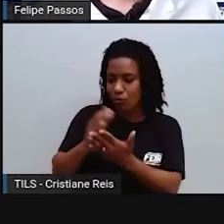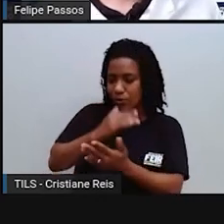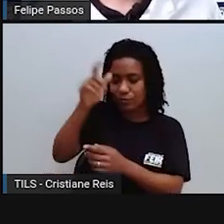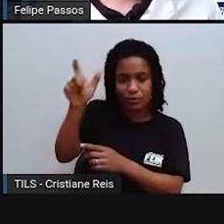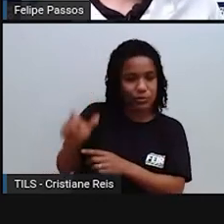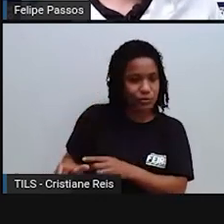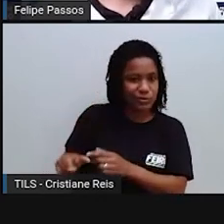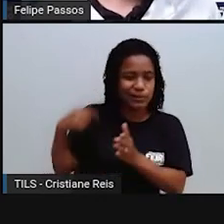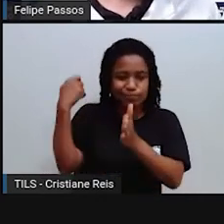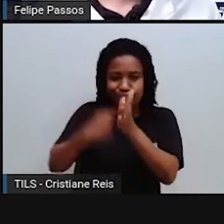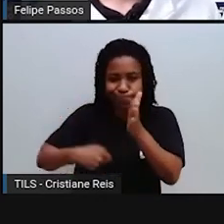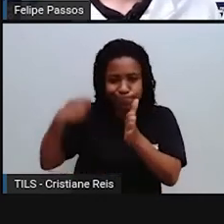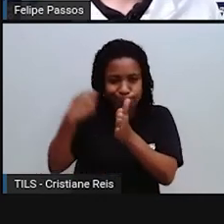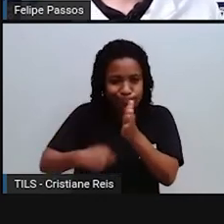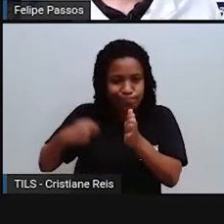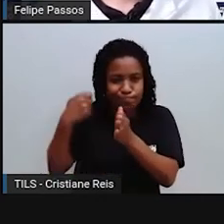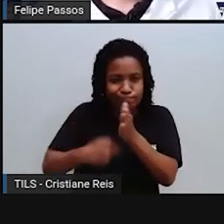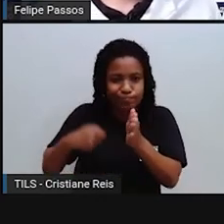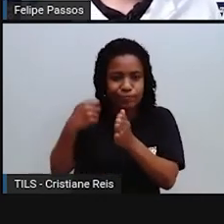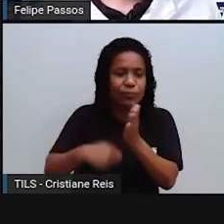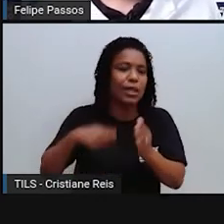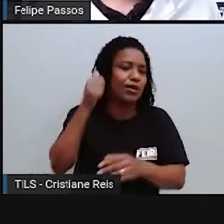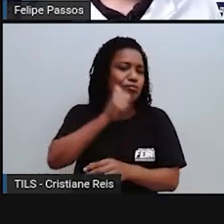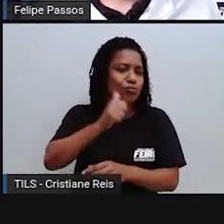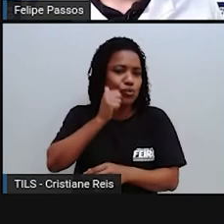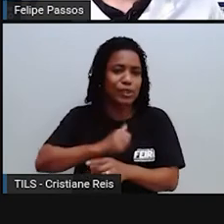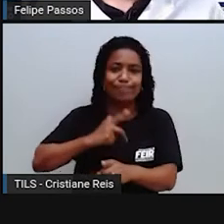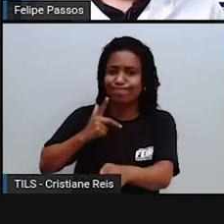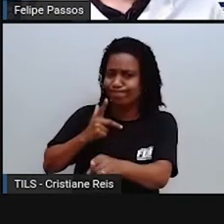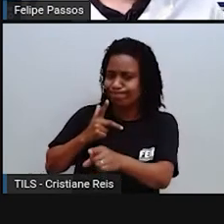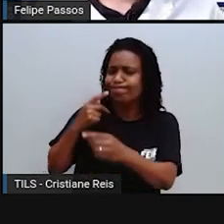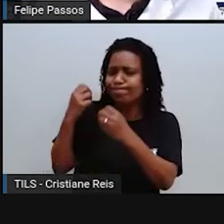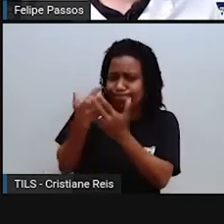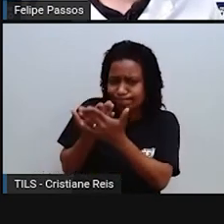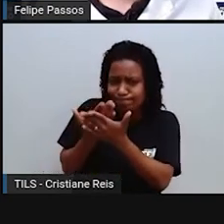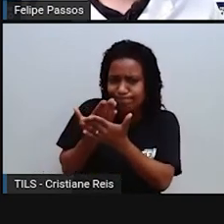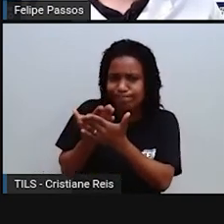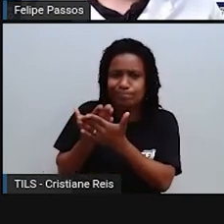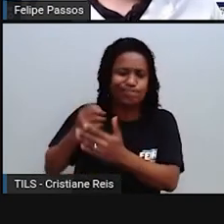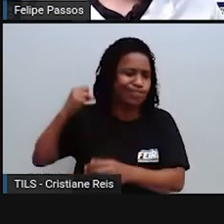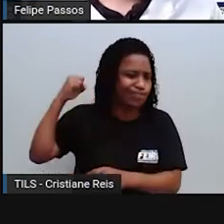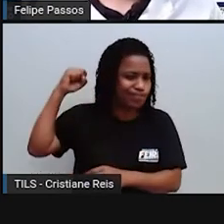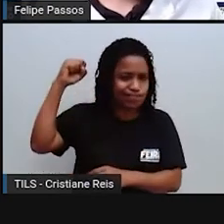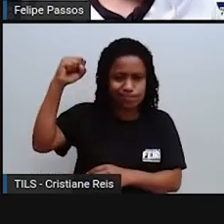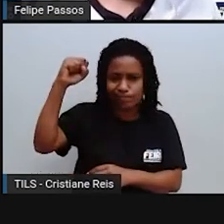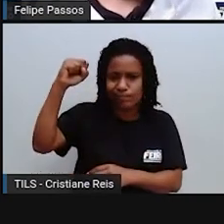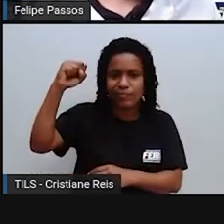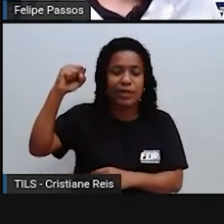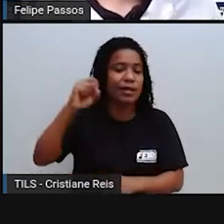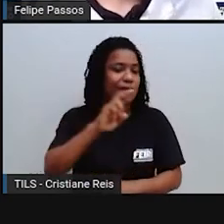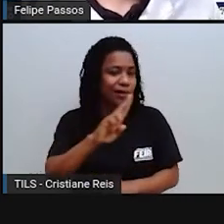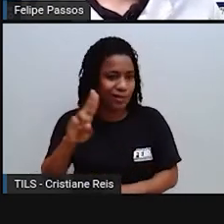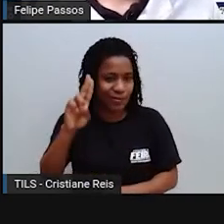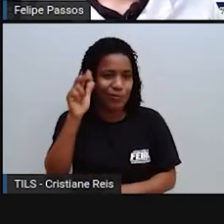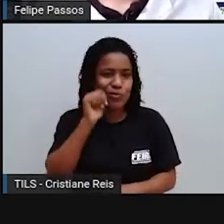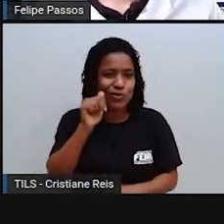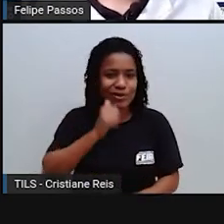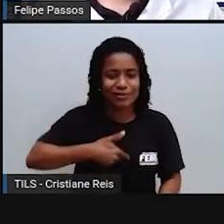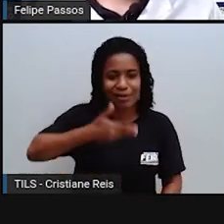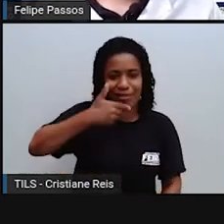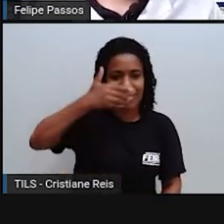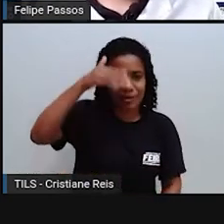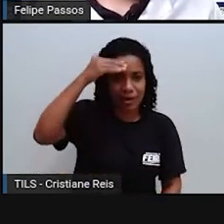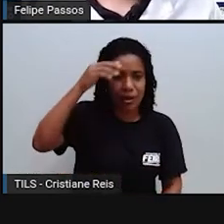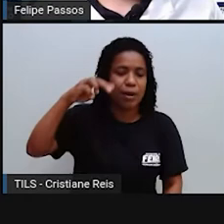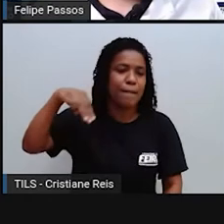esse empecilho de que as mulheres estudem. Um nome importante, atual, é Malala. Então,